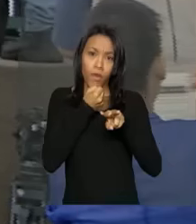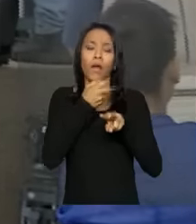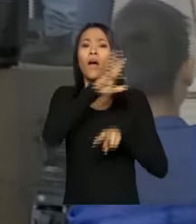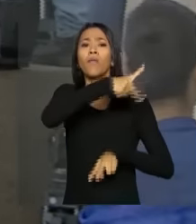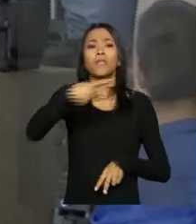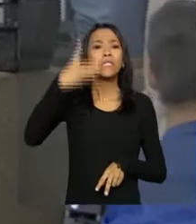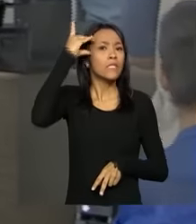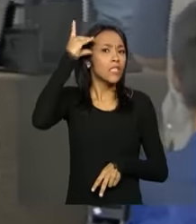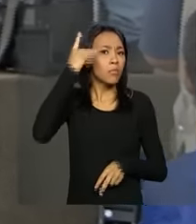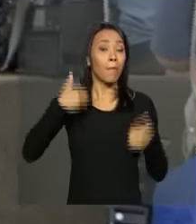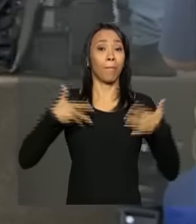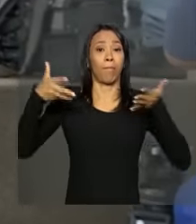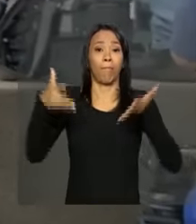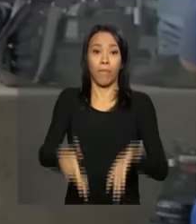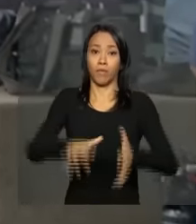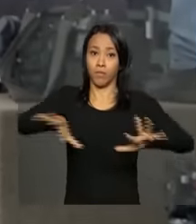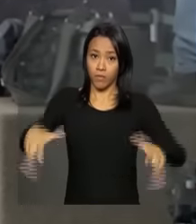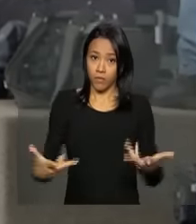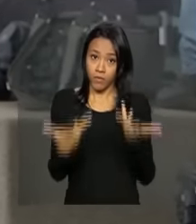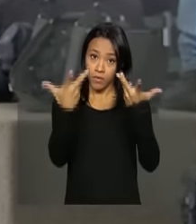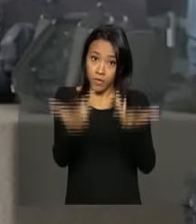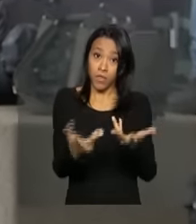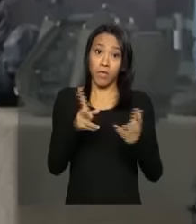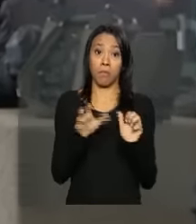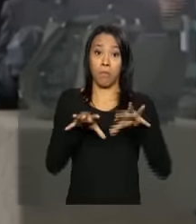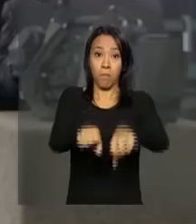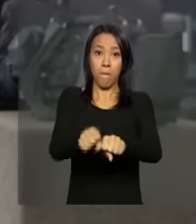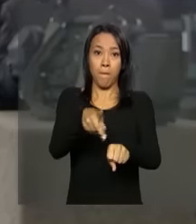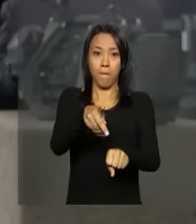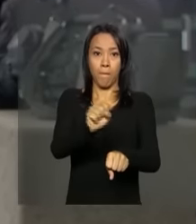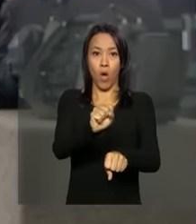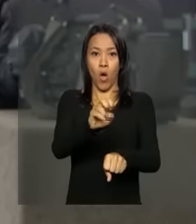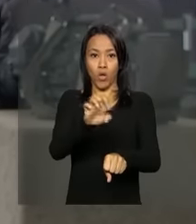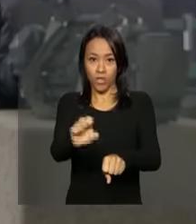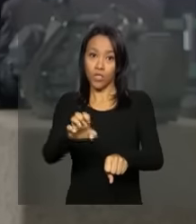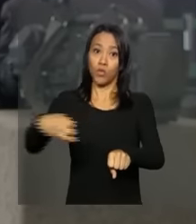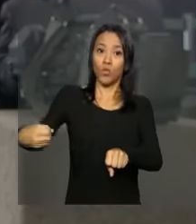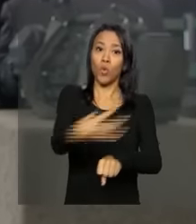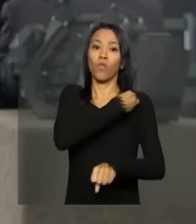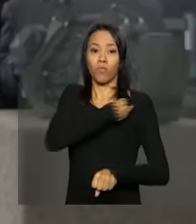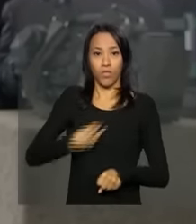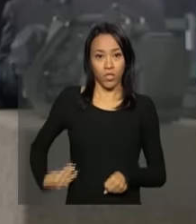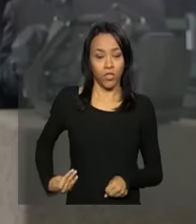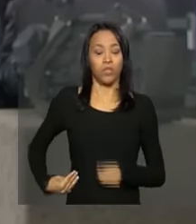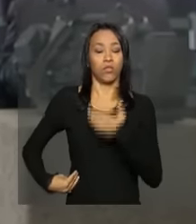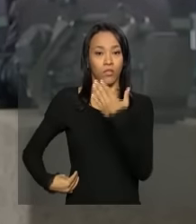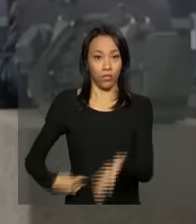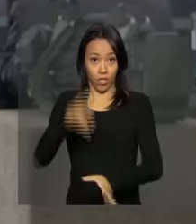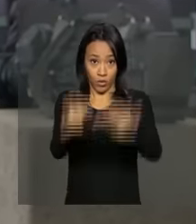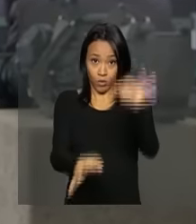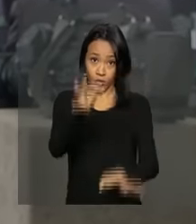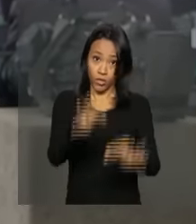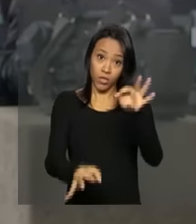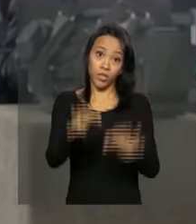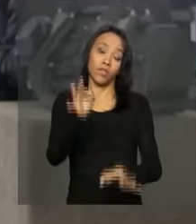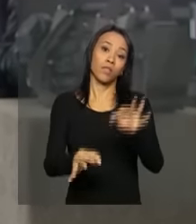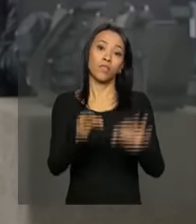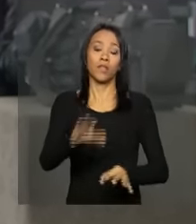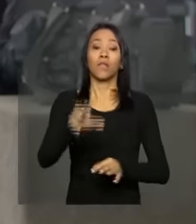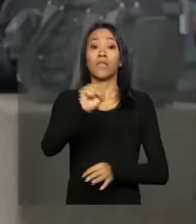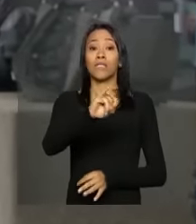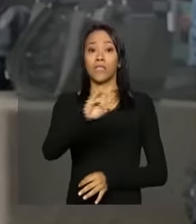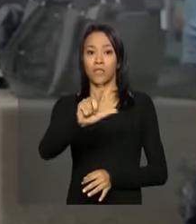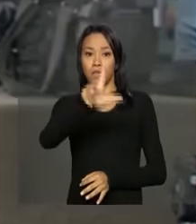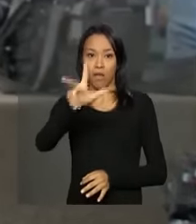participa da cerimônia de posse dos novos ministros de Estado da Justiça, Wellington César Lima e Silva, da